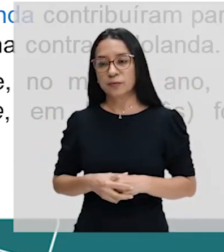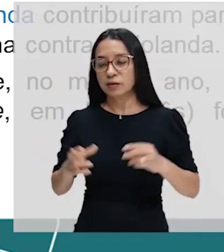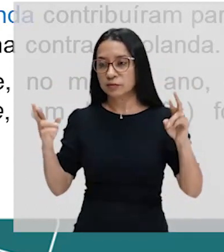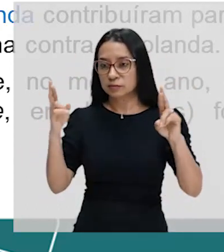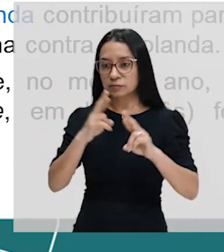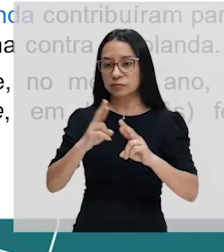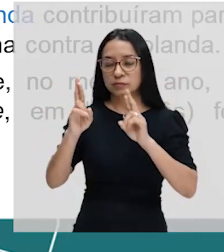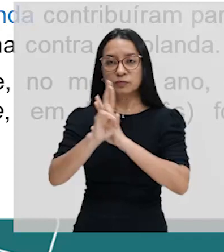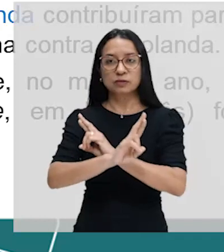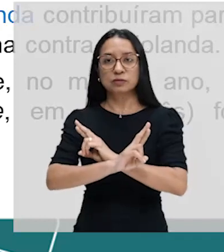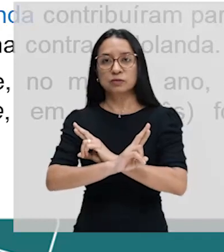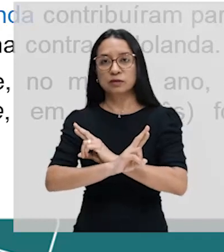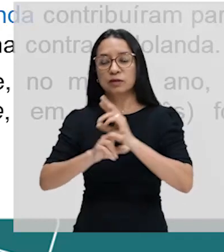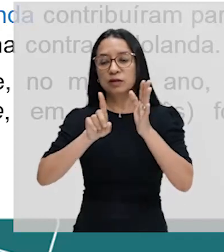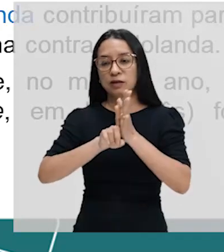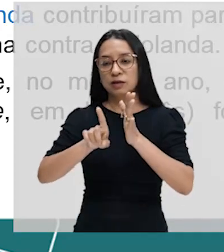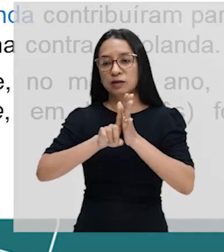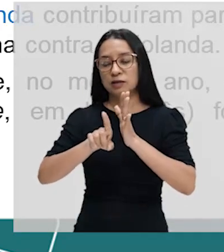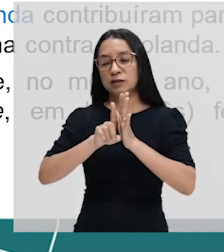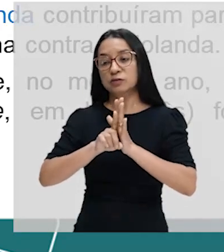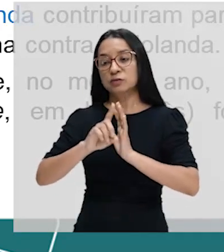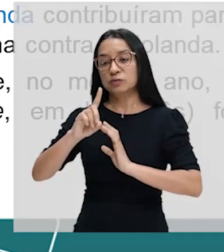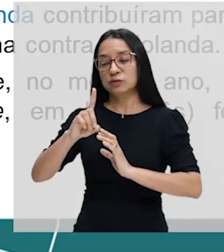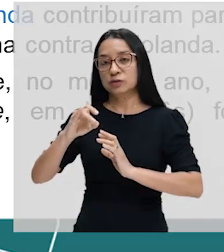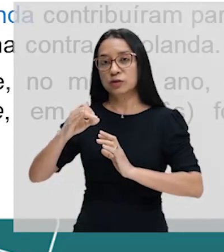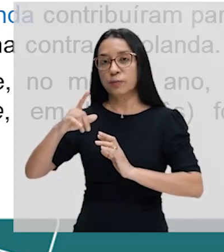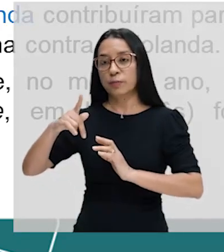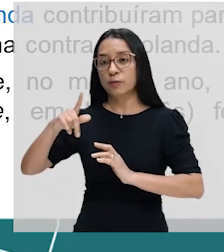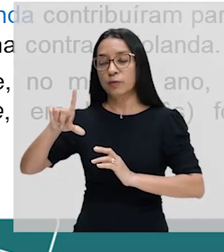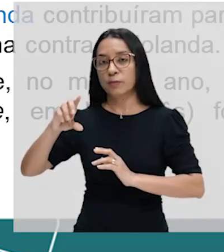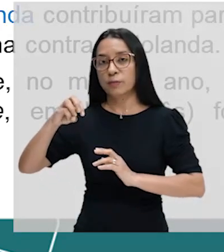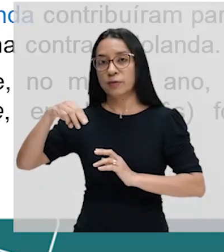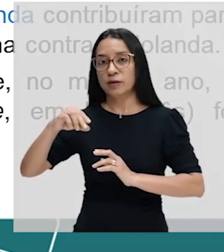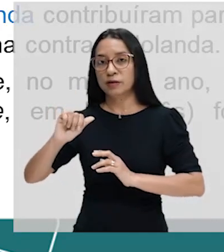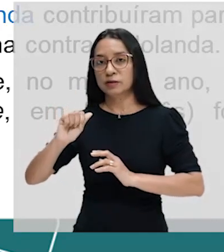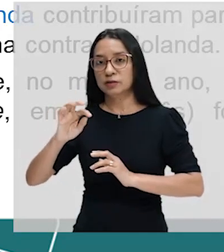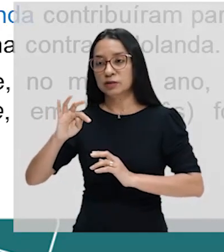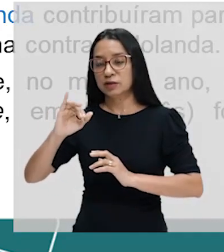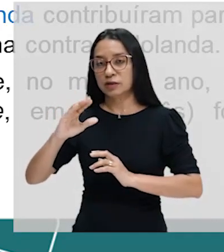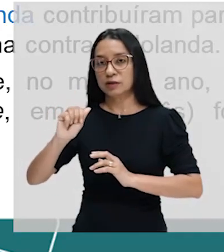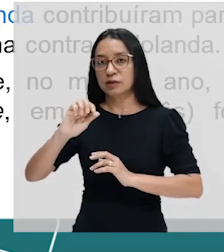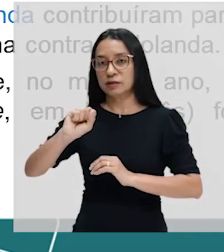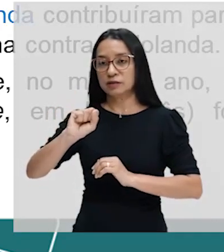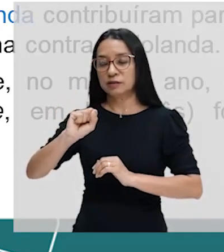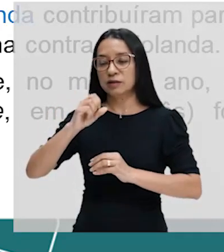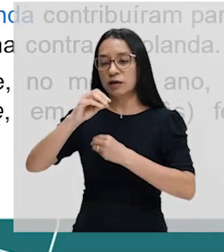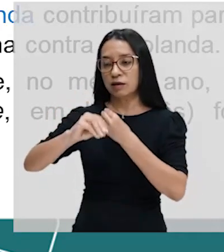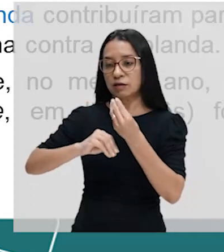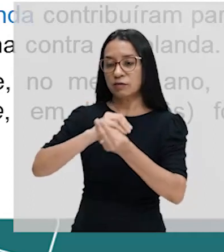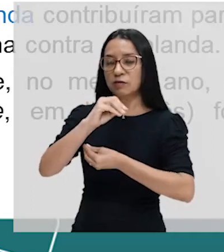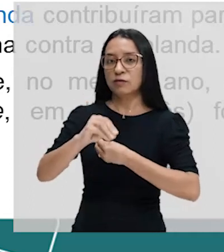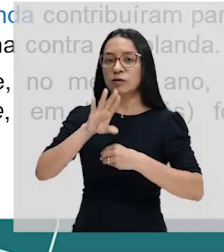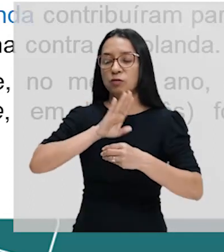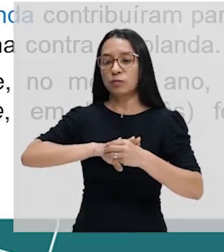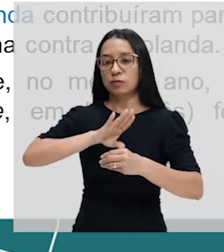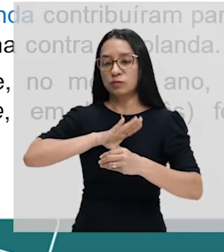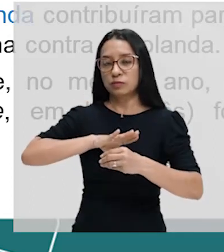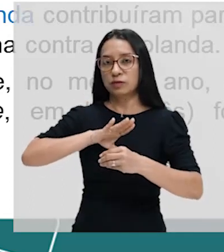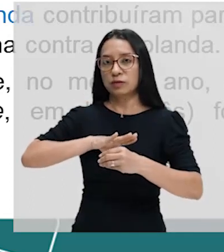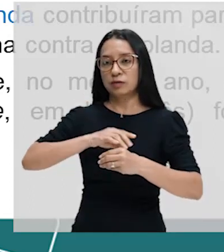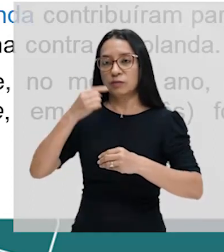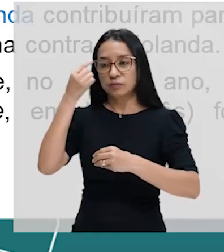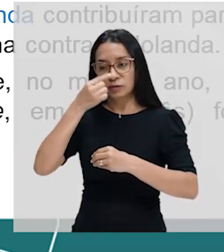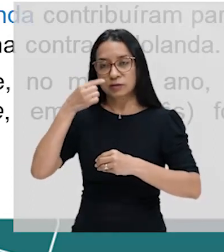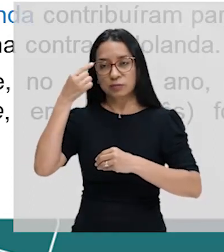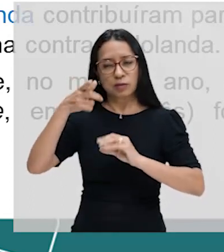relacionado às questões diplomáticas envolvendo Portugal, envolvendo Espanha, envolvendo a própria Holanda.